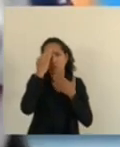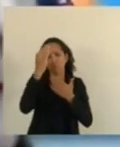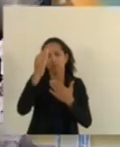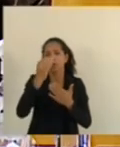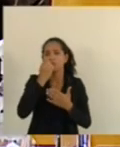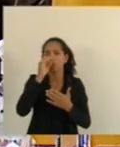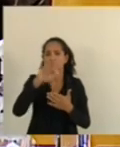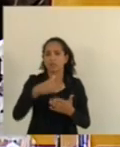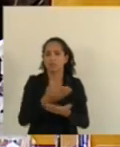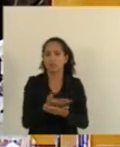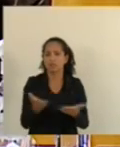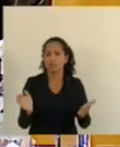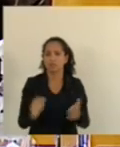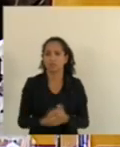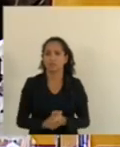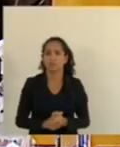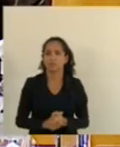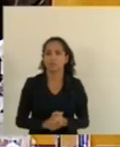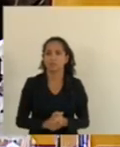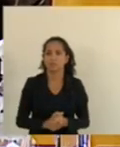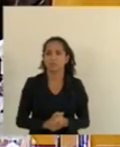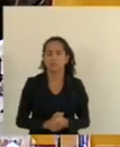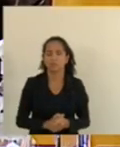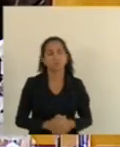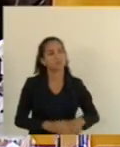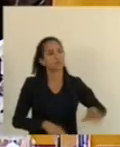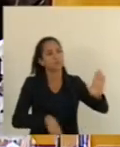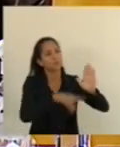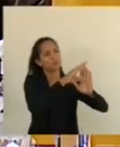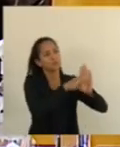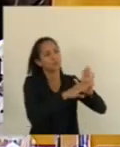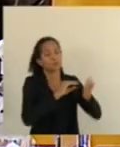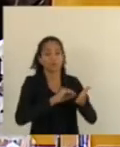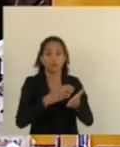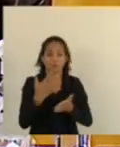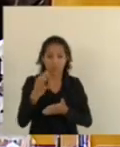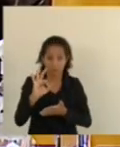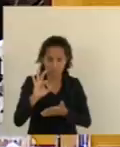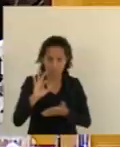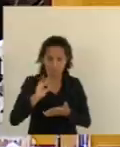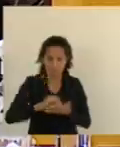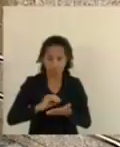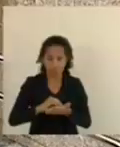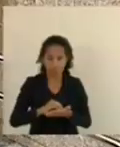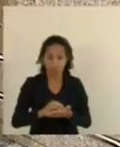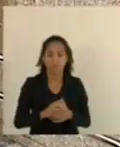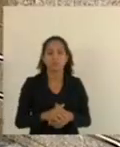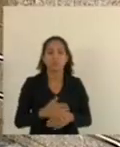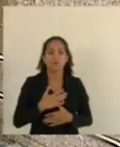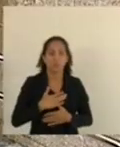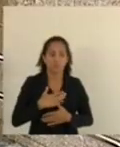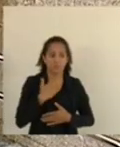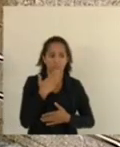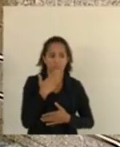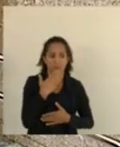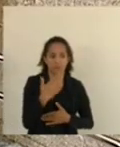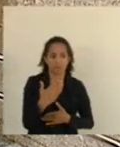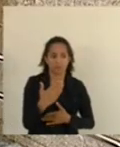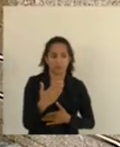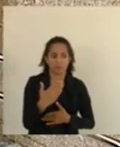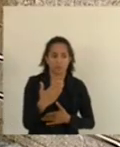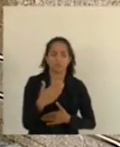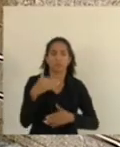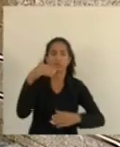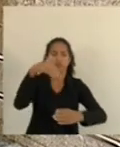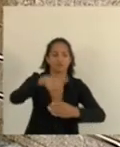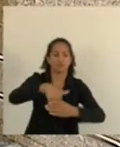todos. Pelo amor, senhor presidente. Visto que nós, agora faltando dez minutos para seis, eu gostaria de pedir a vossa excelência colocar em